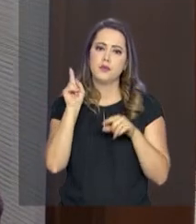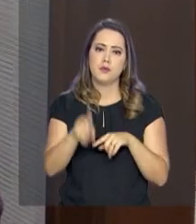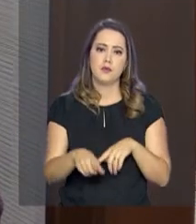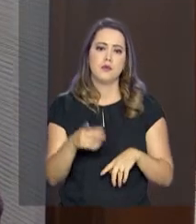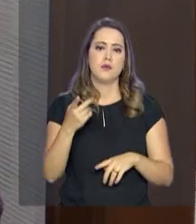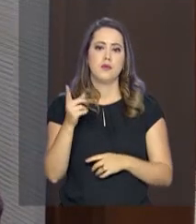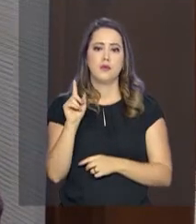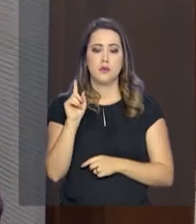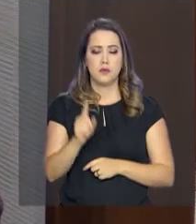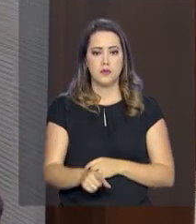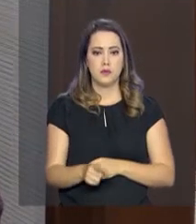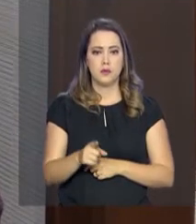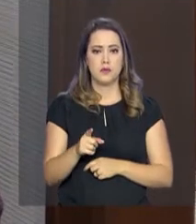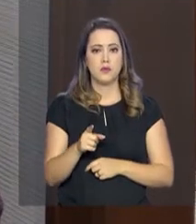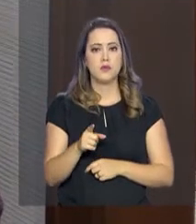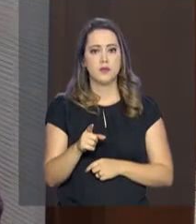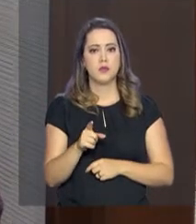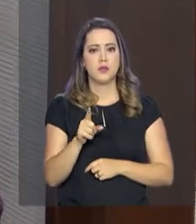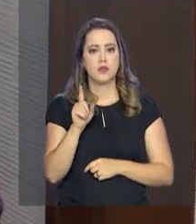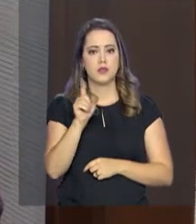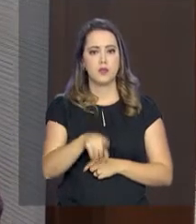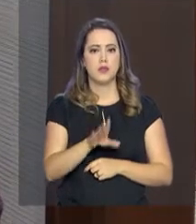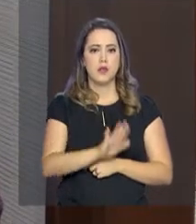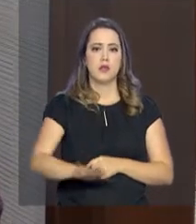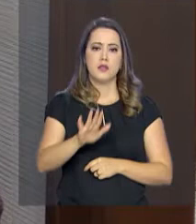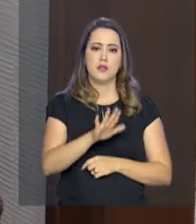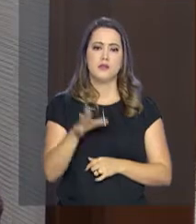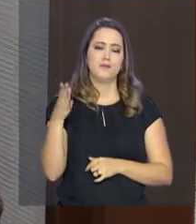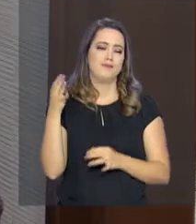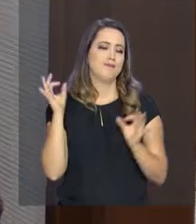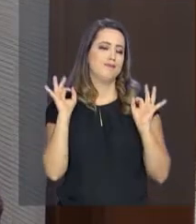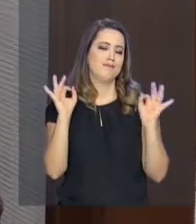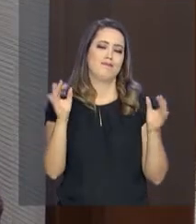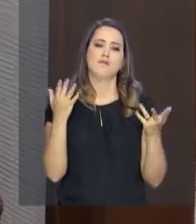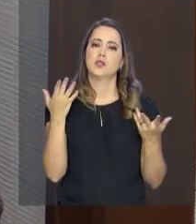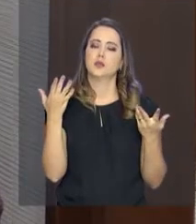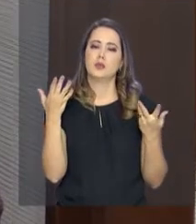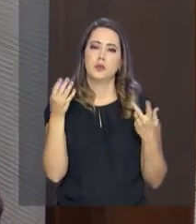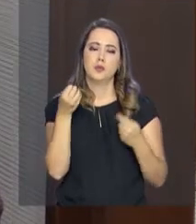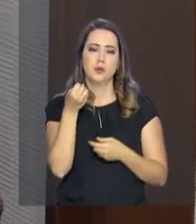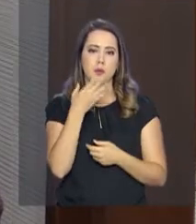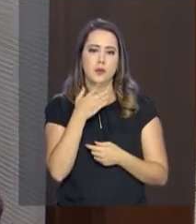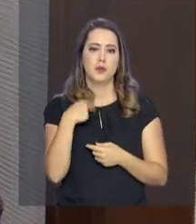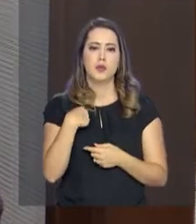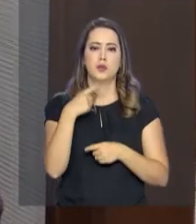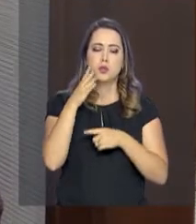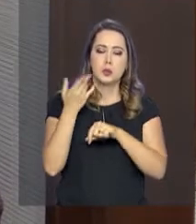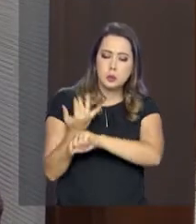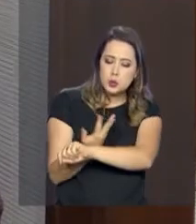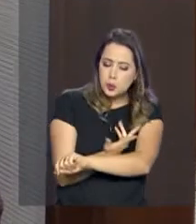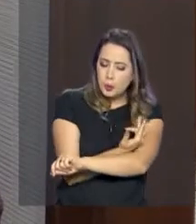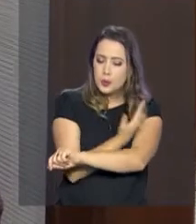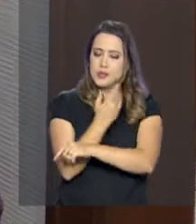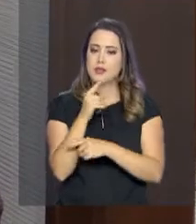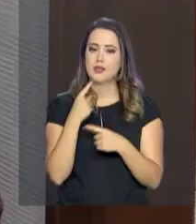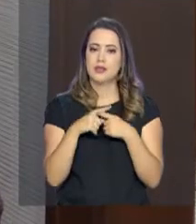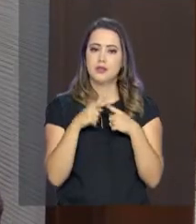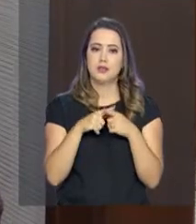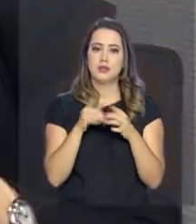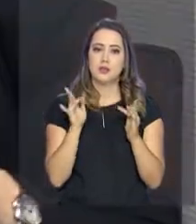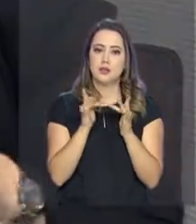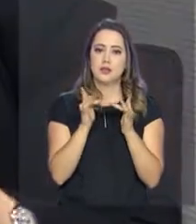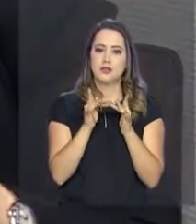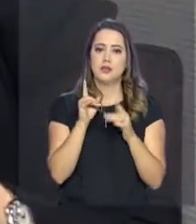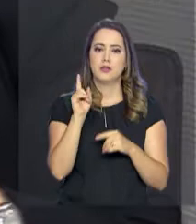são meninos adoráveis. A gente já fica emocionada de ter esse